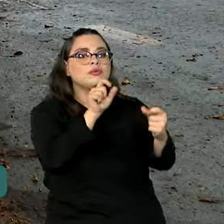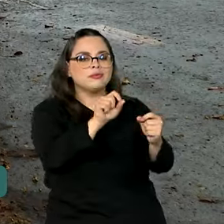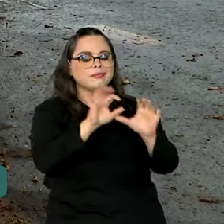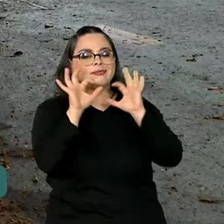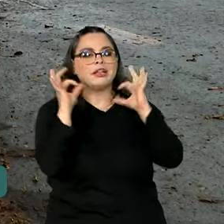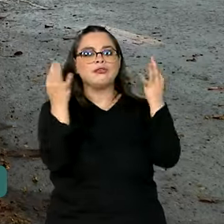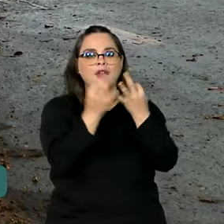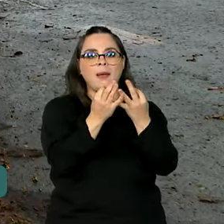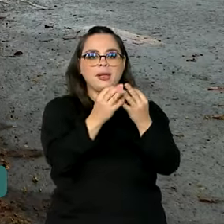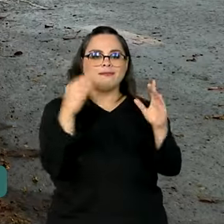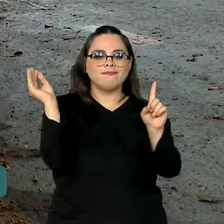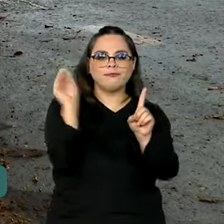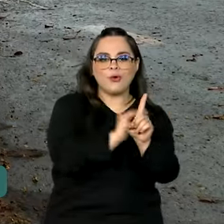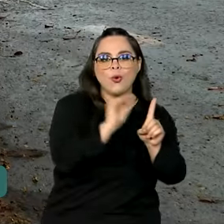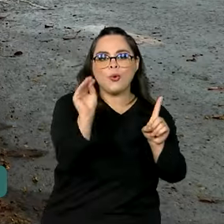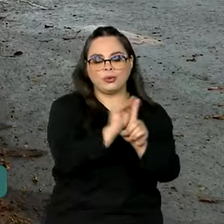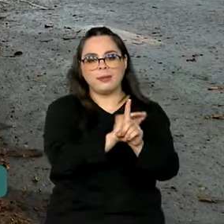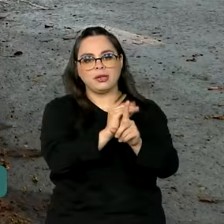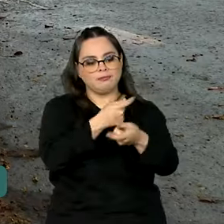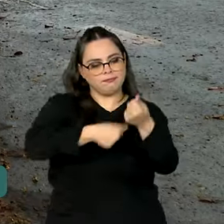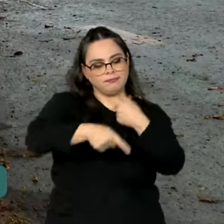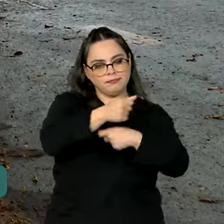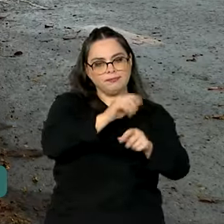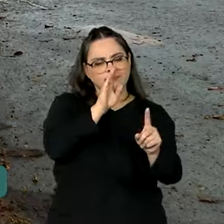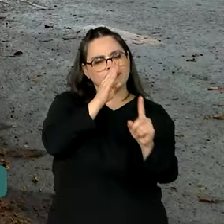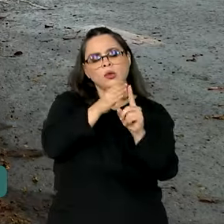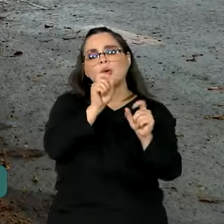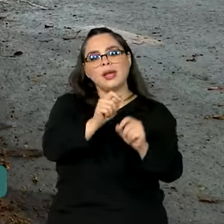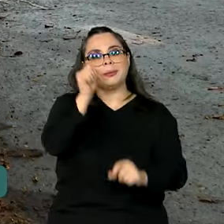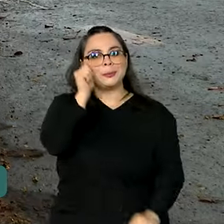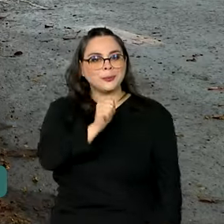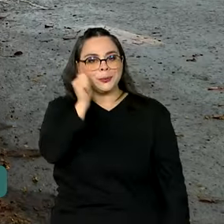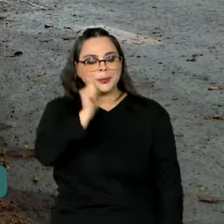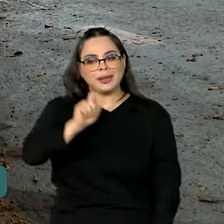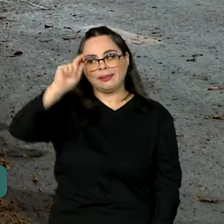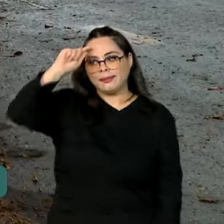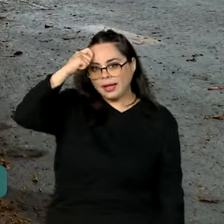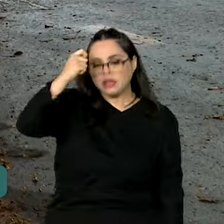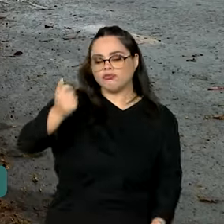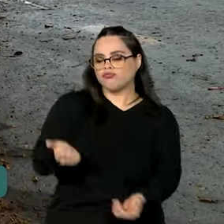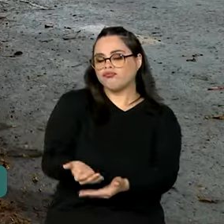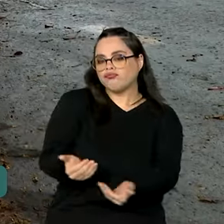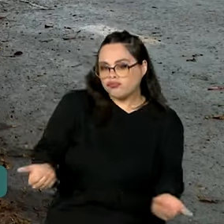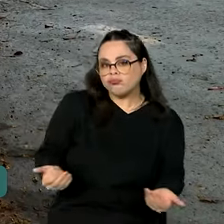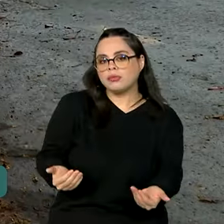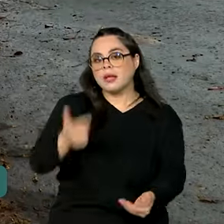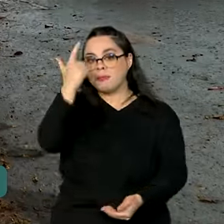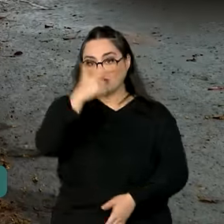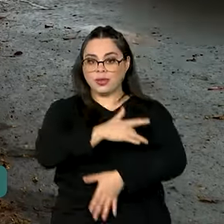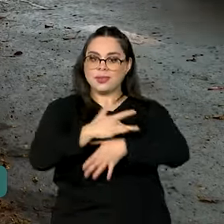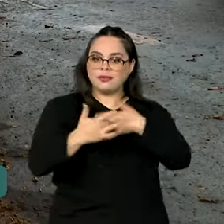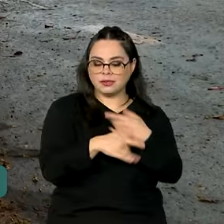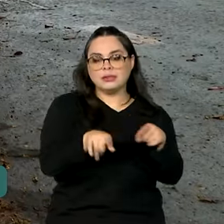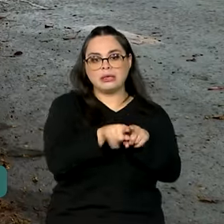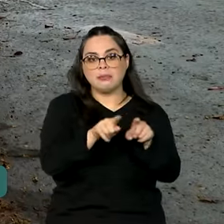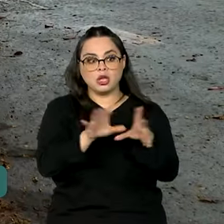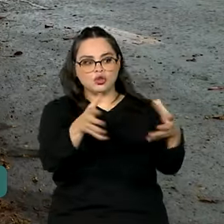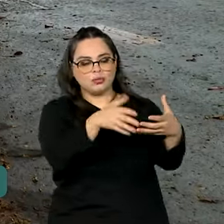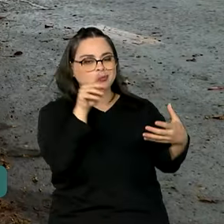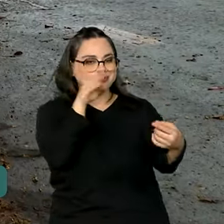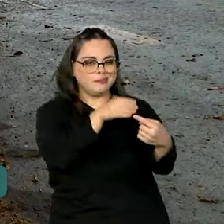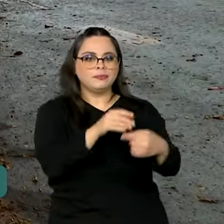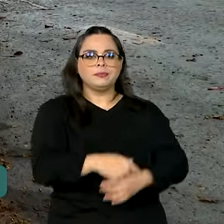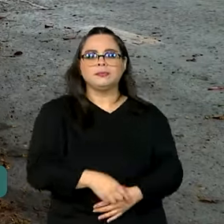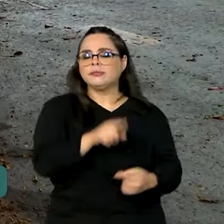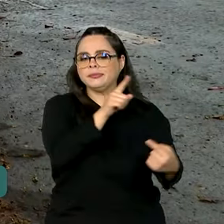vulnerabilidade econômica, com ênfase em mulheres, negros, jovens e pessoas com deficiência. O objetivo é